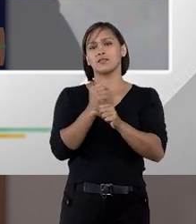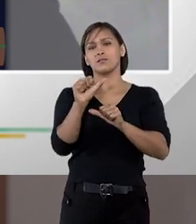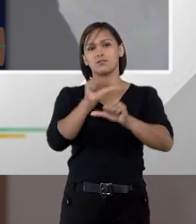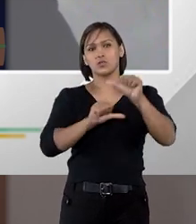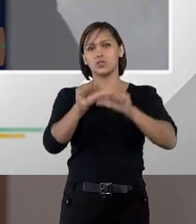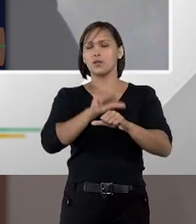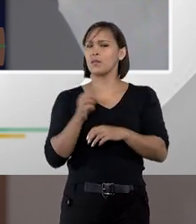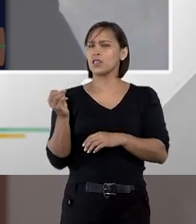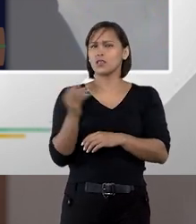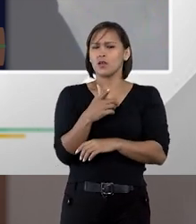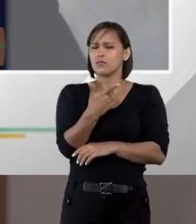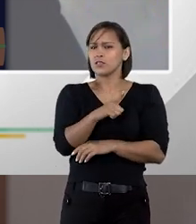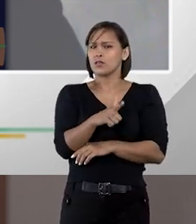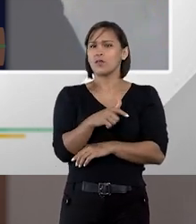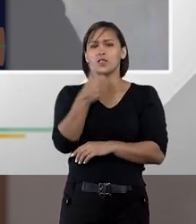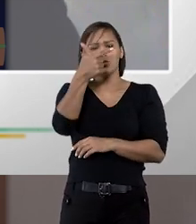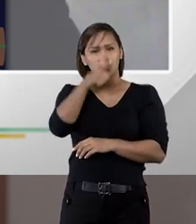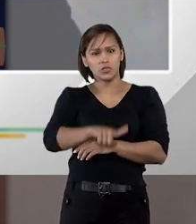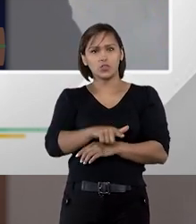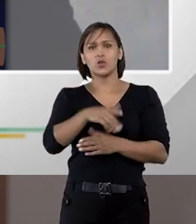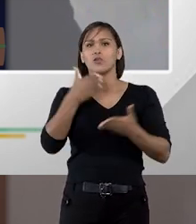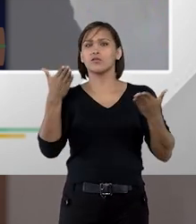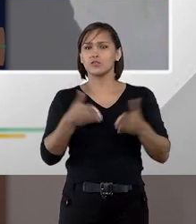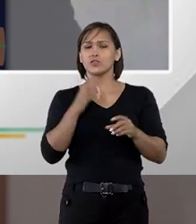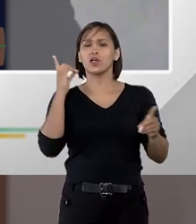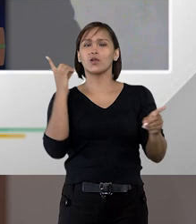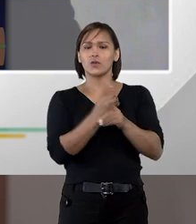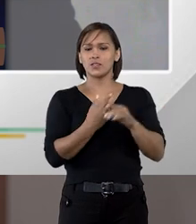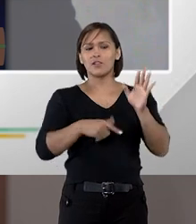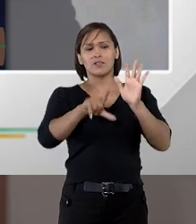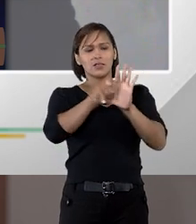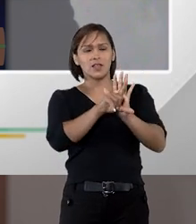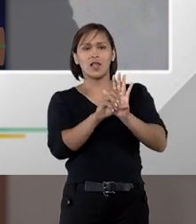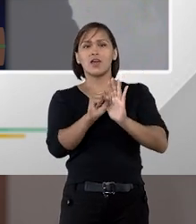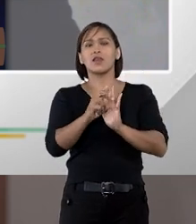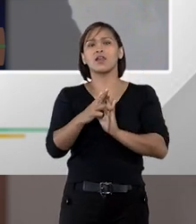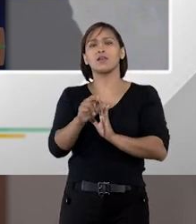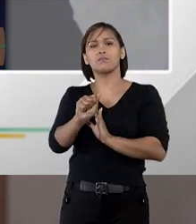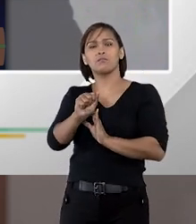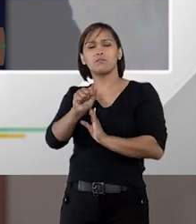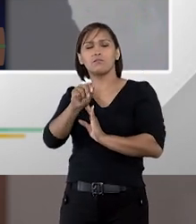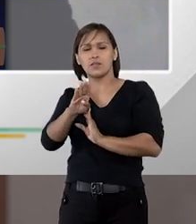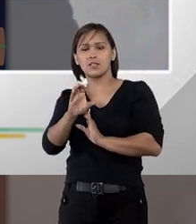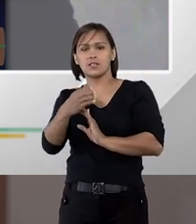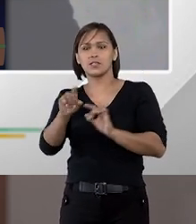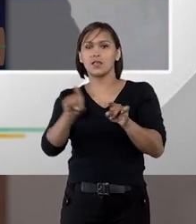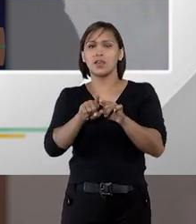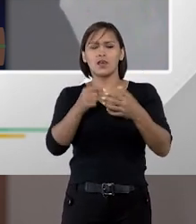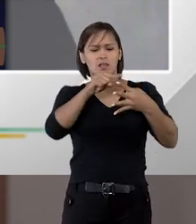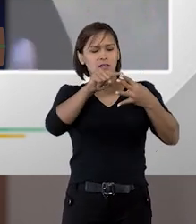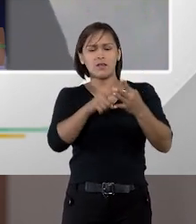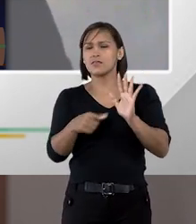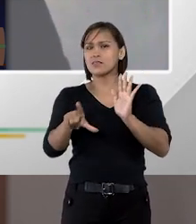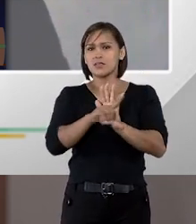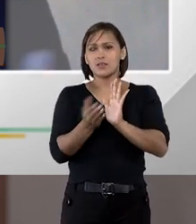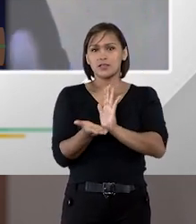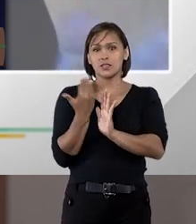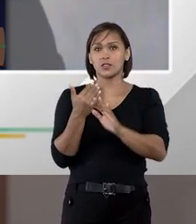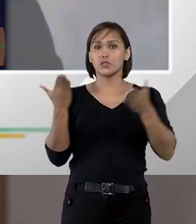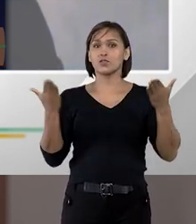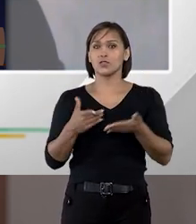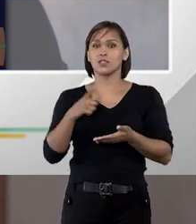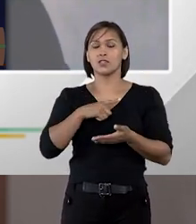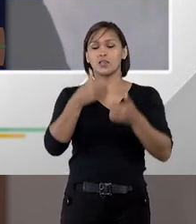mas não é grande novidade, mais uma vez, já encontrávamos na lei do pregão, na lei do RDC, na lei das estatais, na lei de concessões, e eu